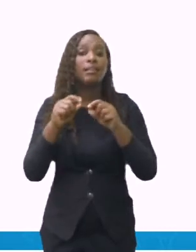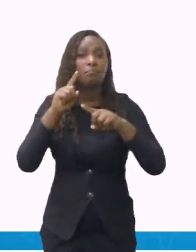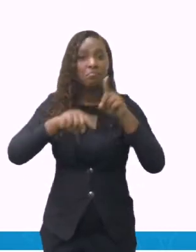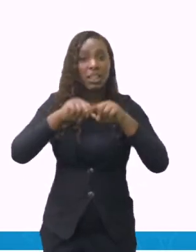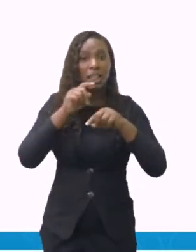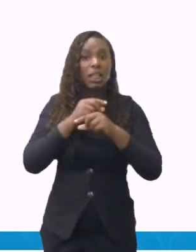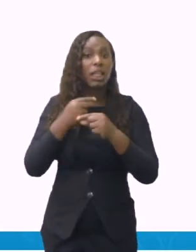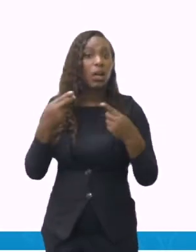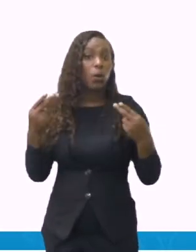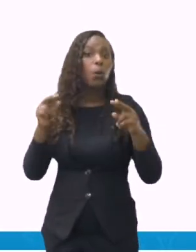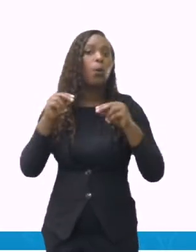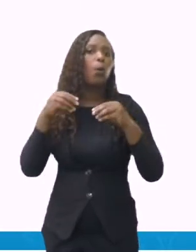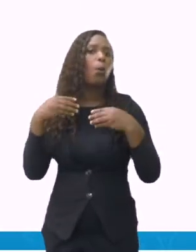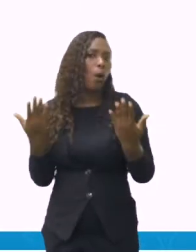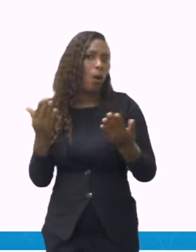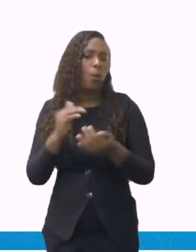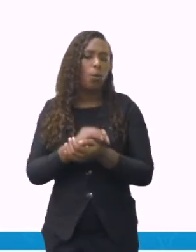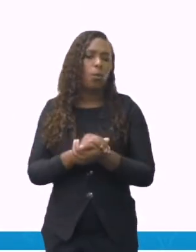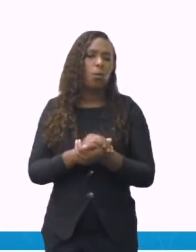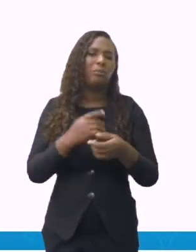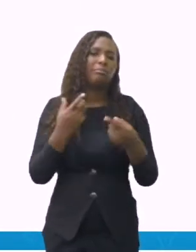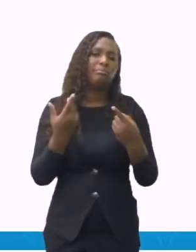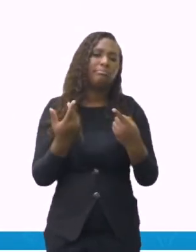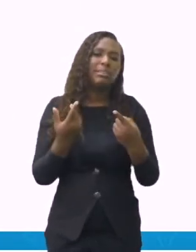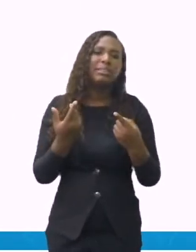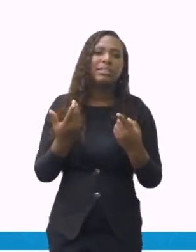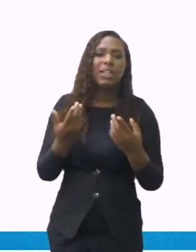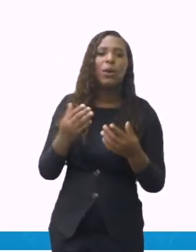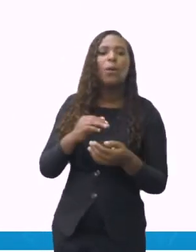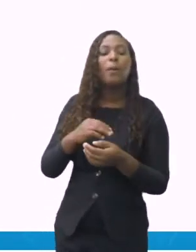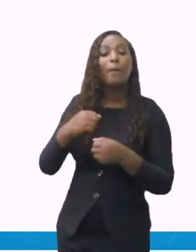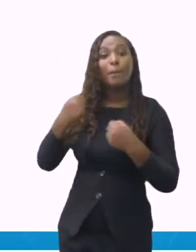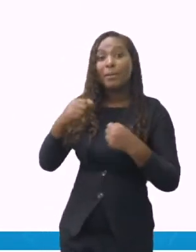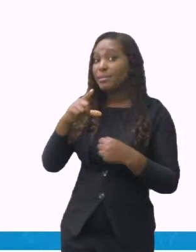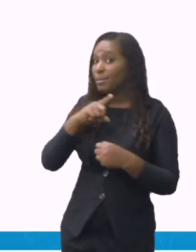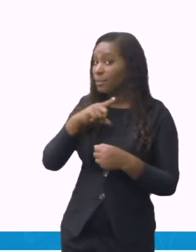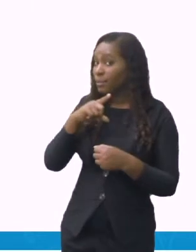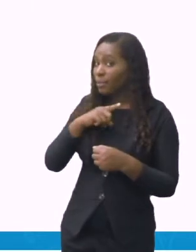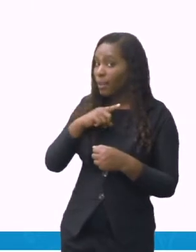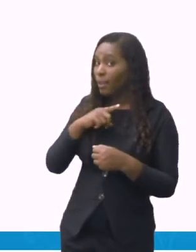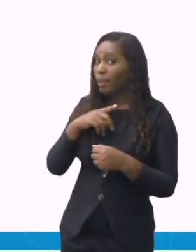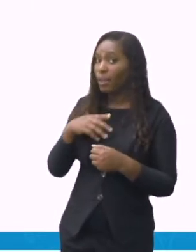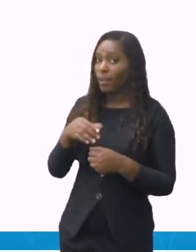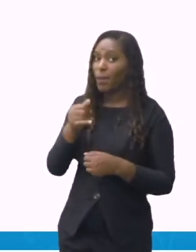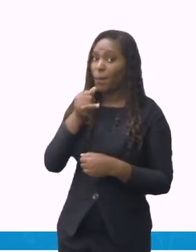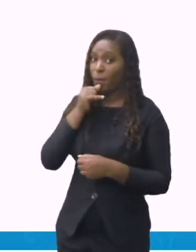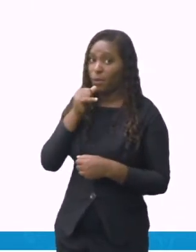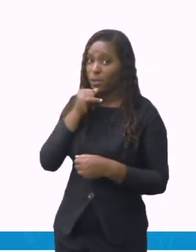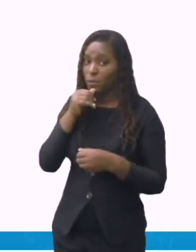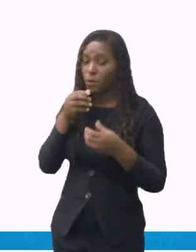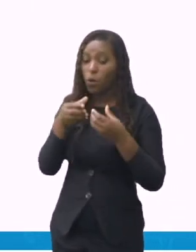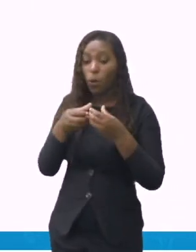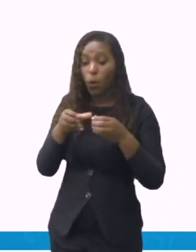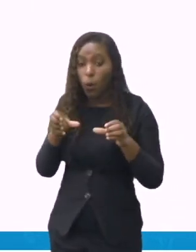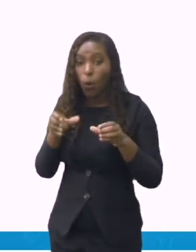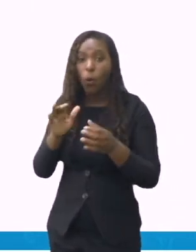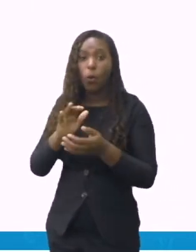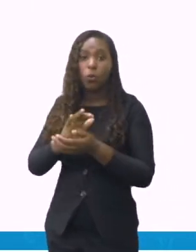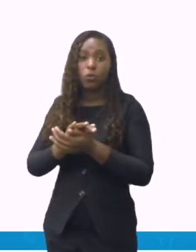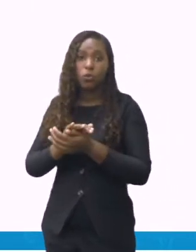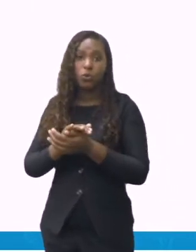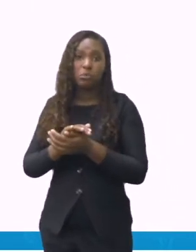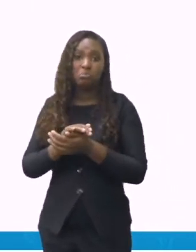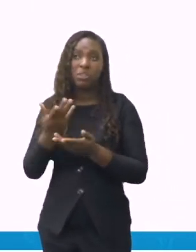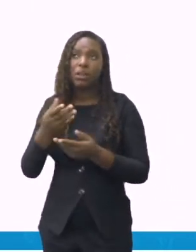que conter quais são os ingredientes necessários para se fazer aquela receita. Eu vou precisar de